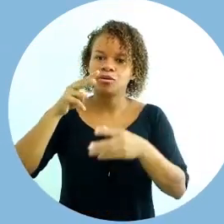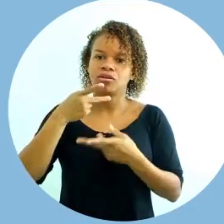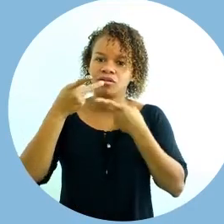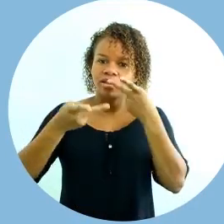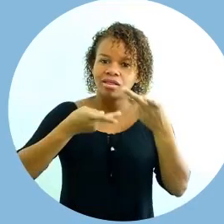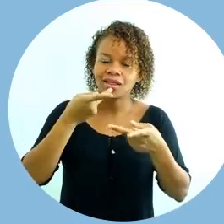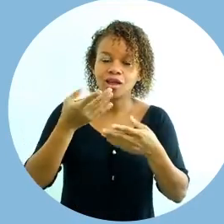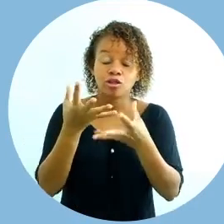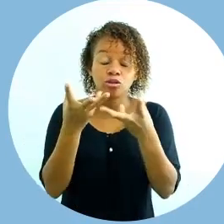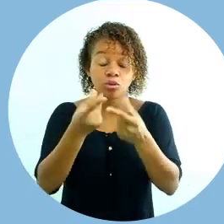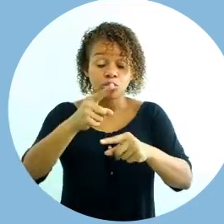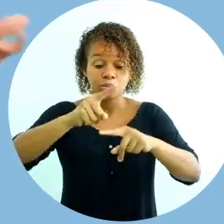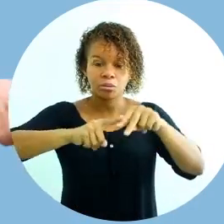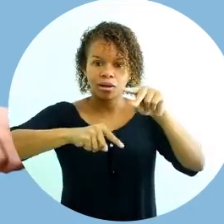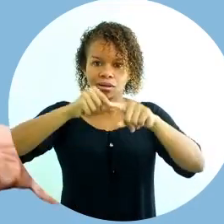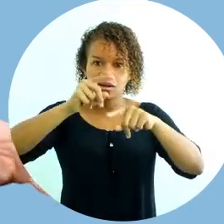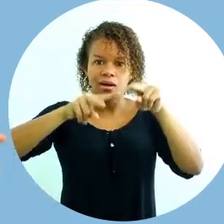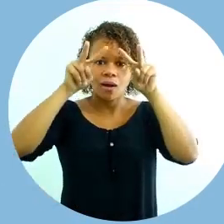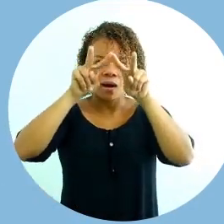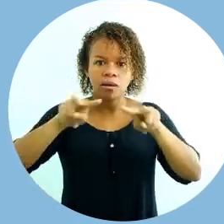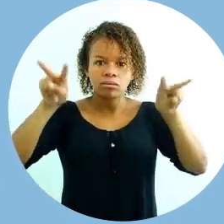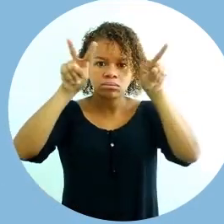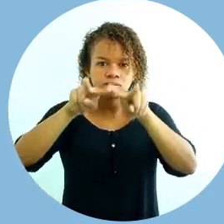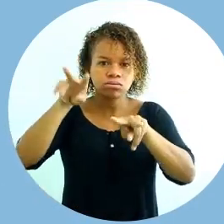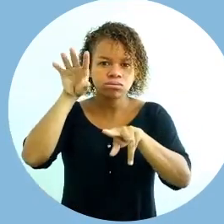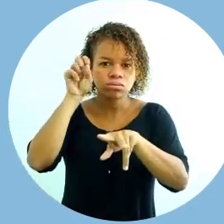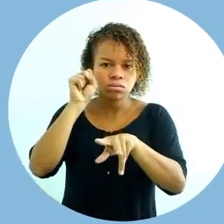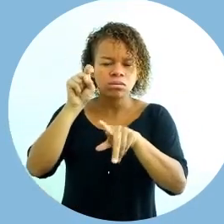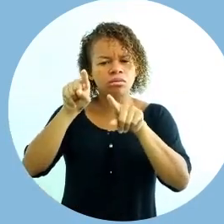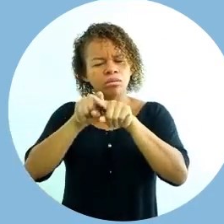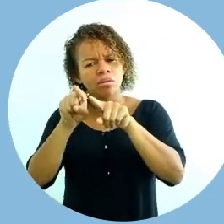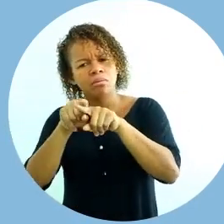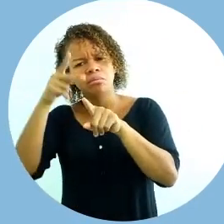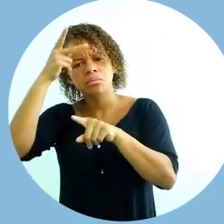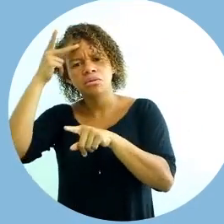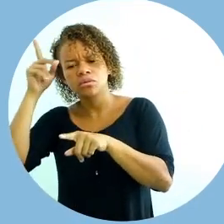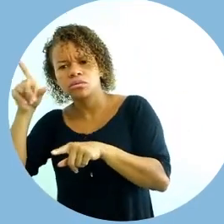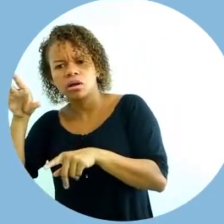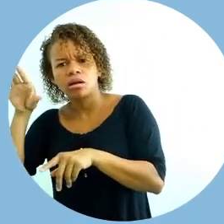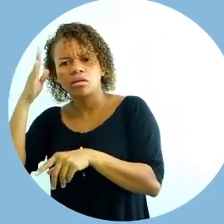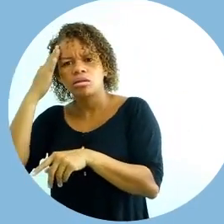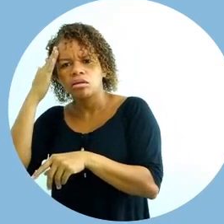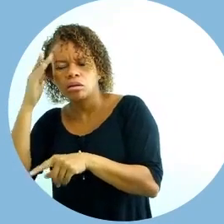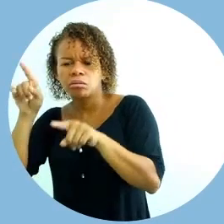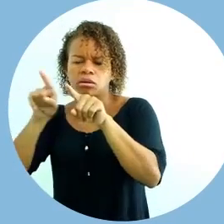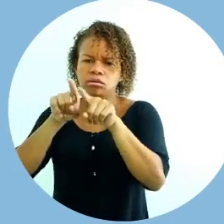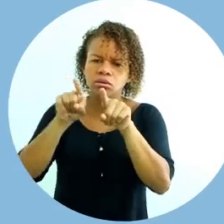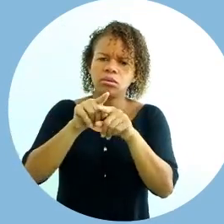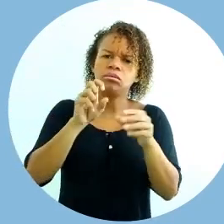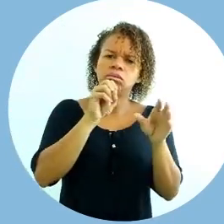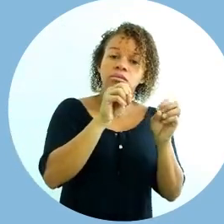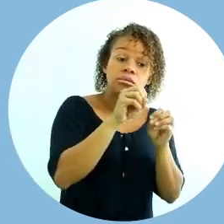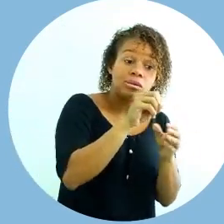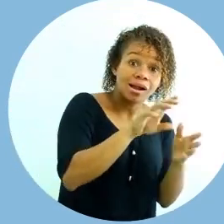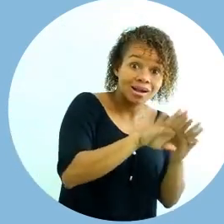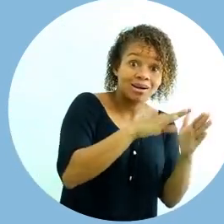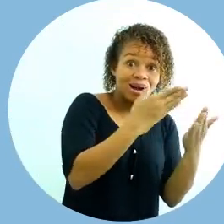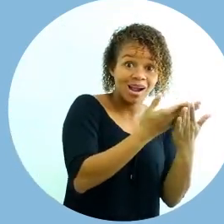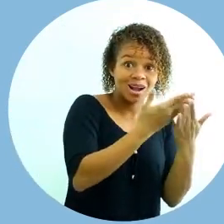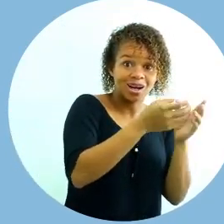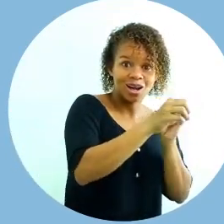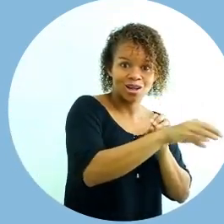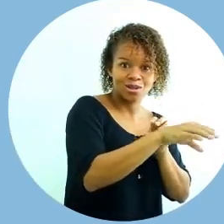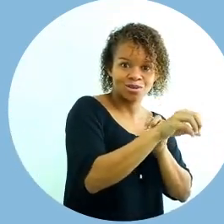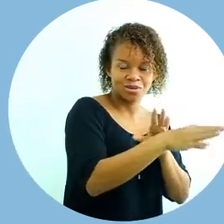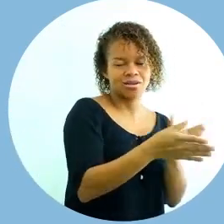desenvolvido, não apenas para o entretenimento, mas também para a educação. E nesse momento, se faz necessário a gente falar um